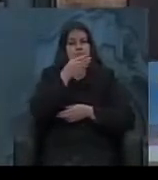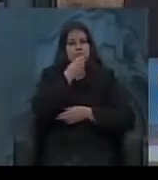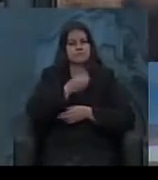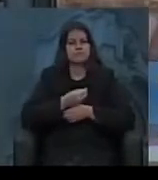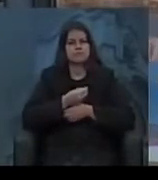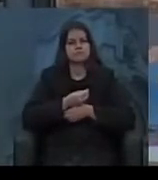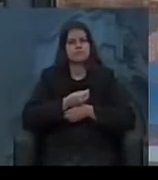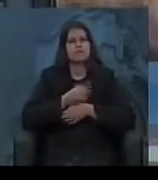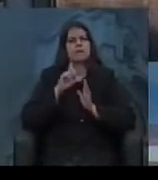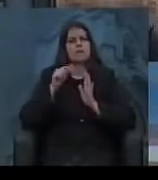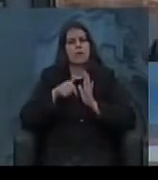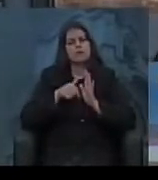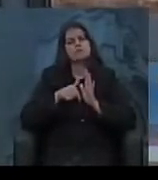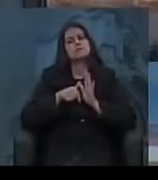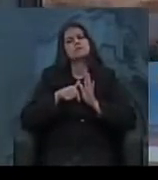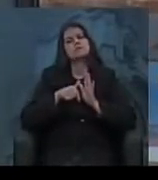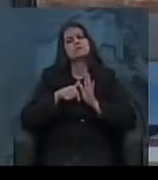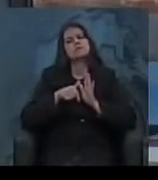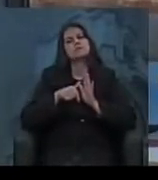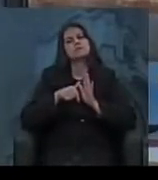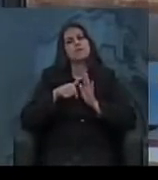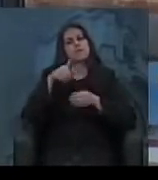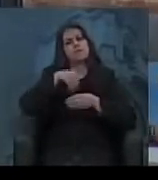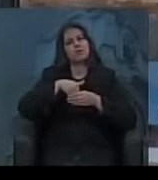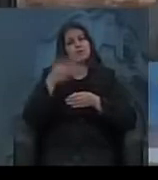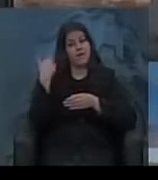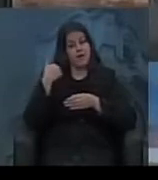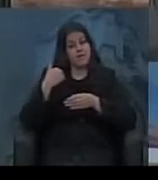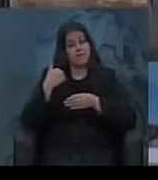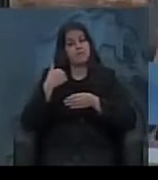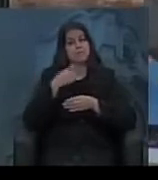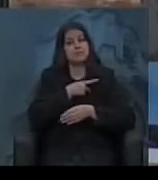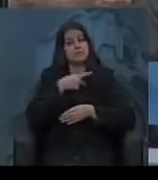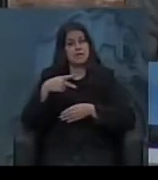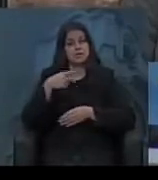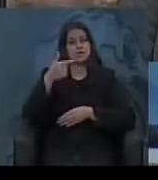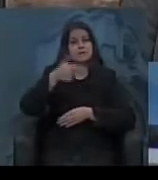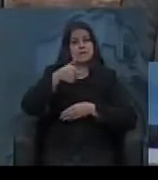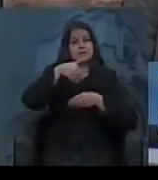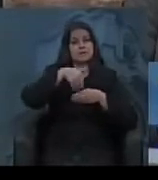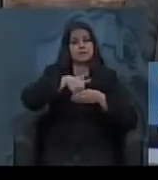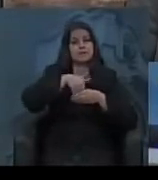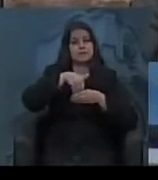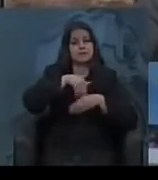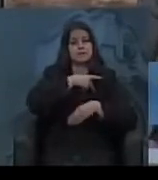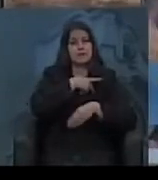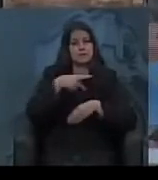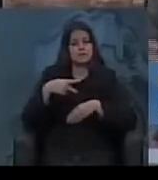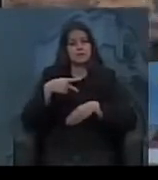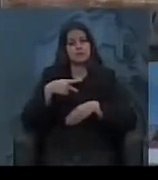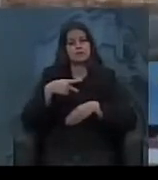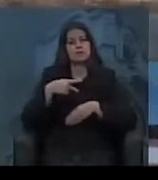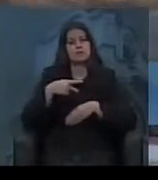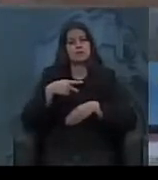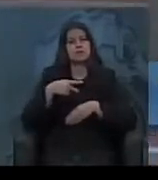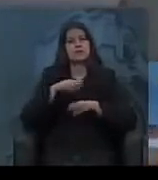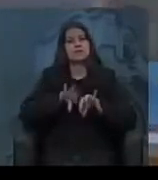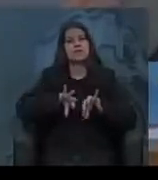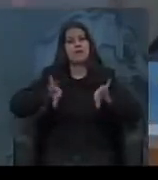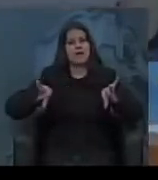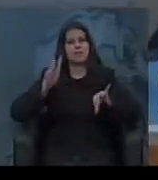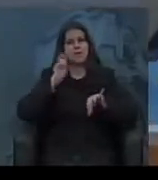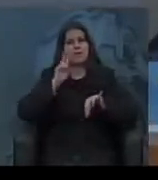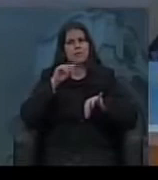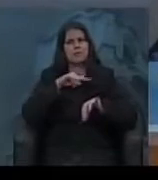pessoal, se votava em presidente e vice-presidente de forma separada. Imagine que uma eleição